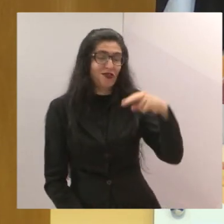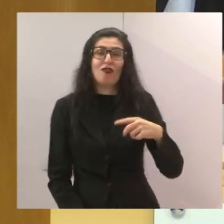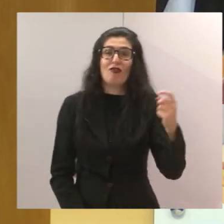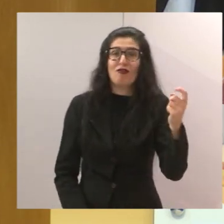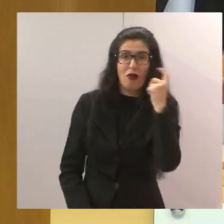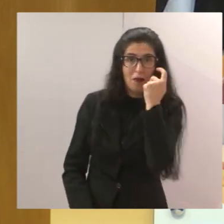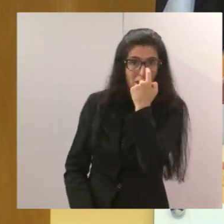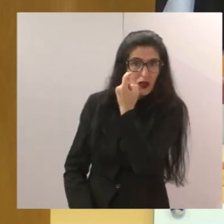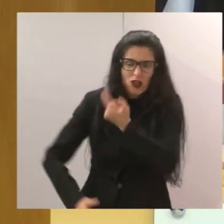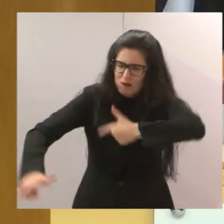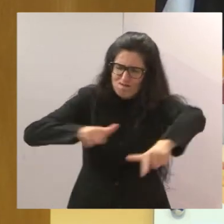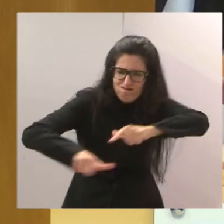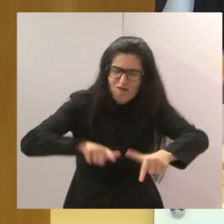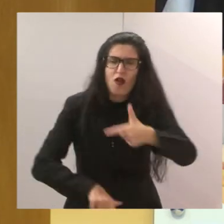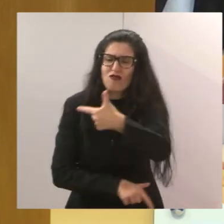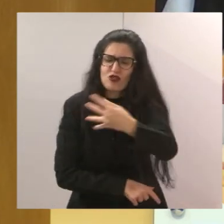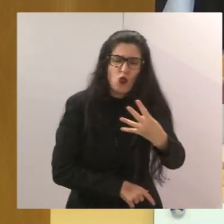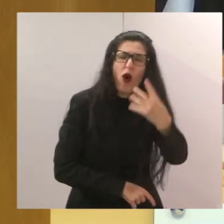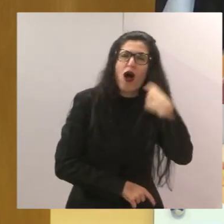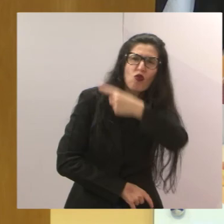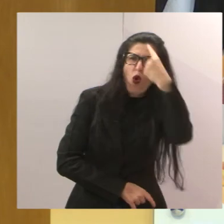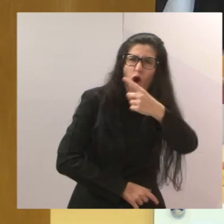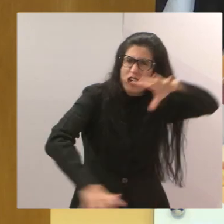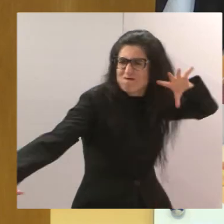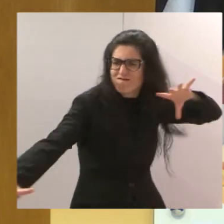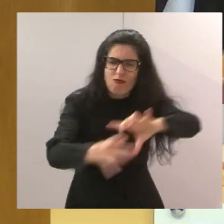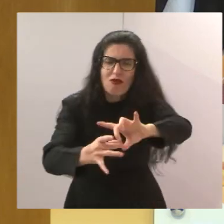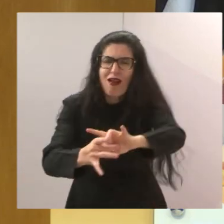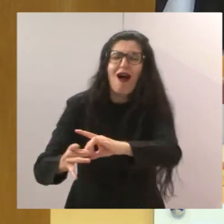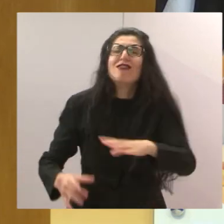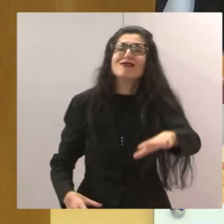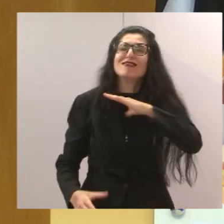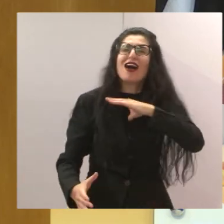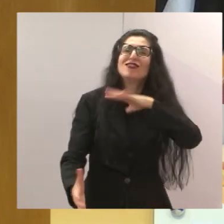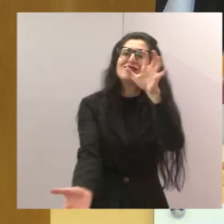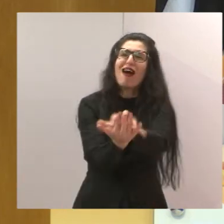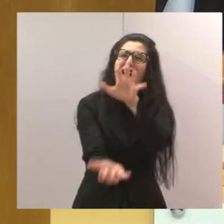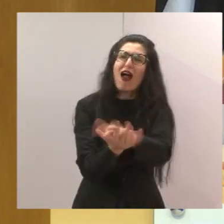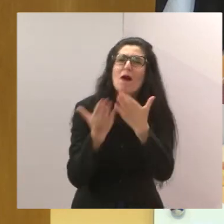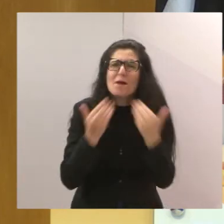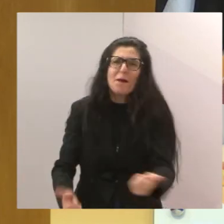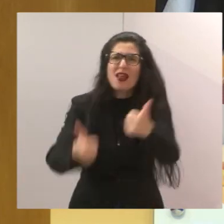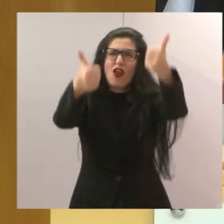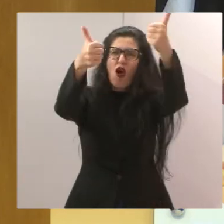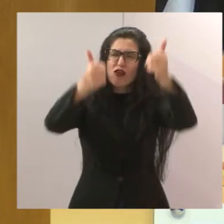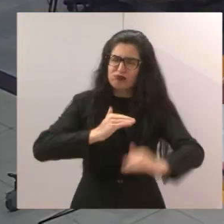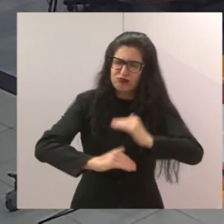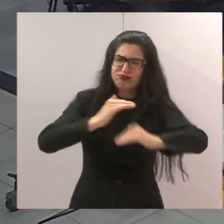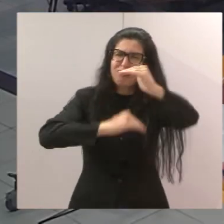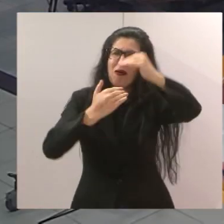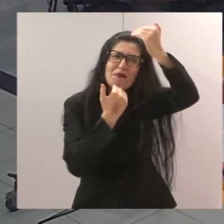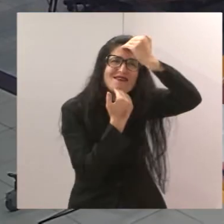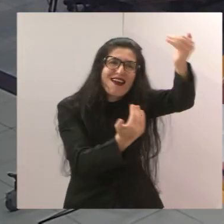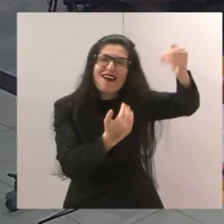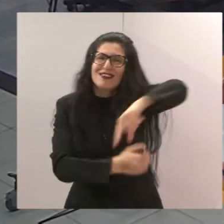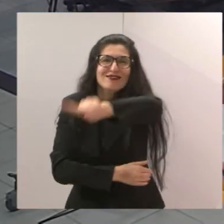24 horas e estamos juntos para fazer uma cidade melhor de Jacareí. Obrigado a todos. Obrigado. Obrigado.